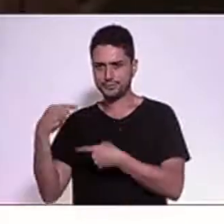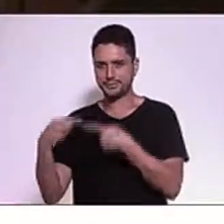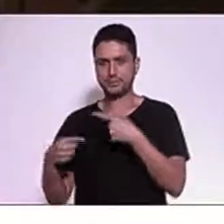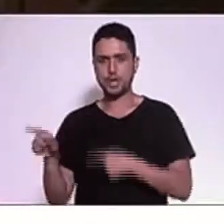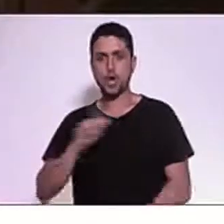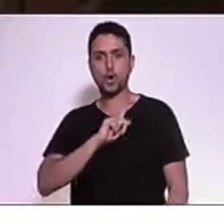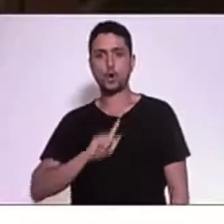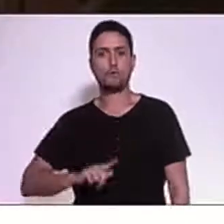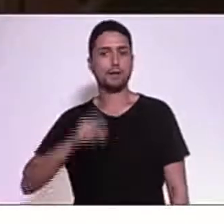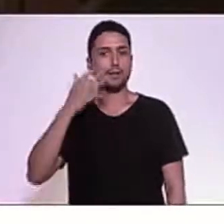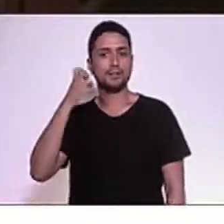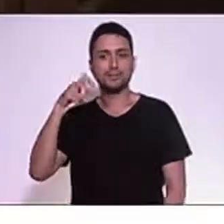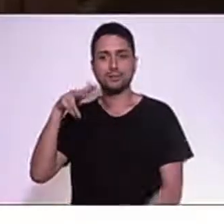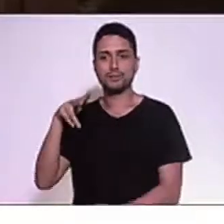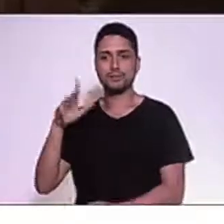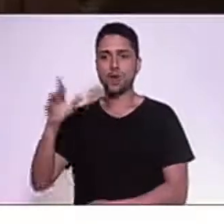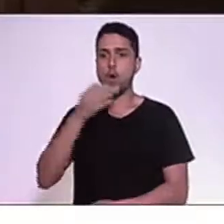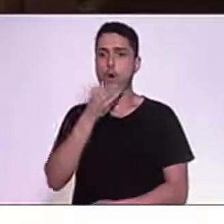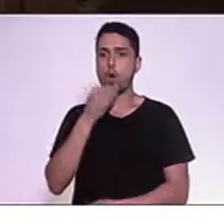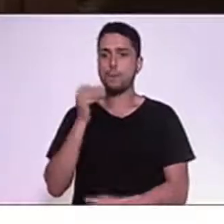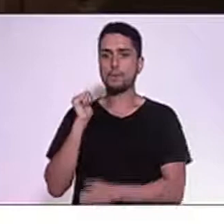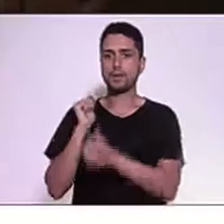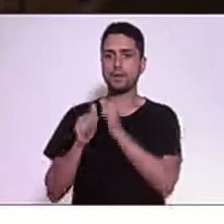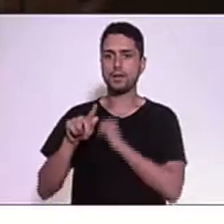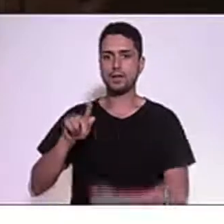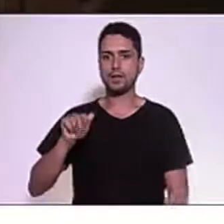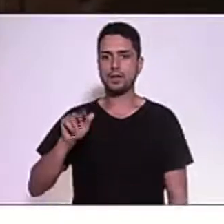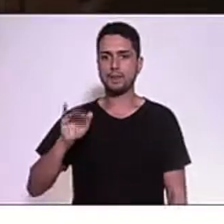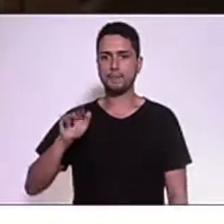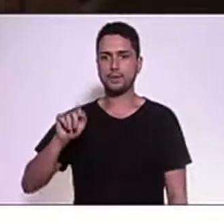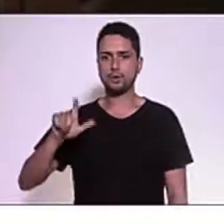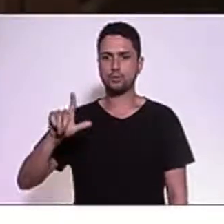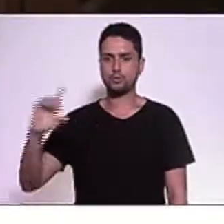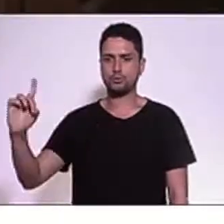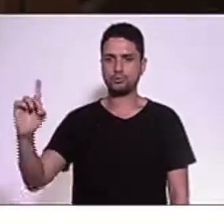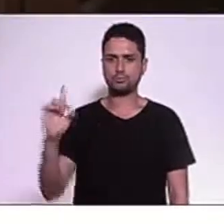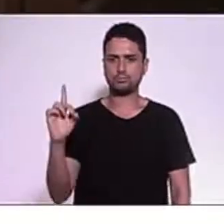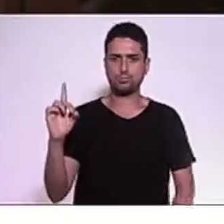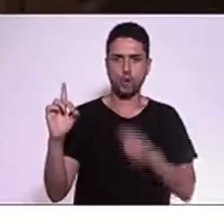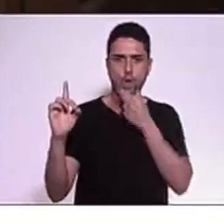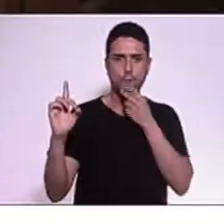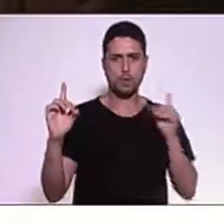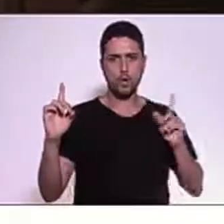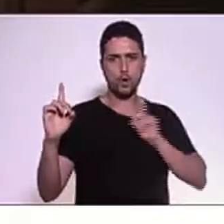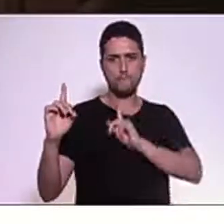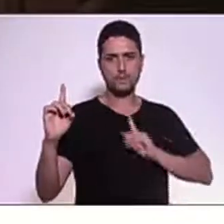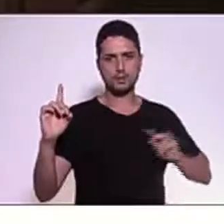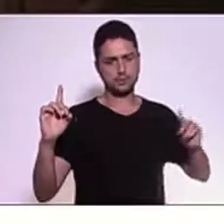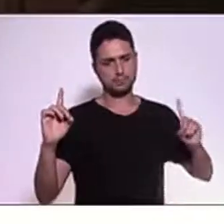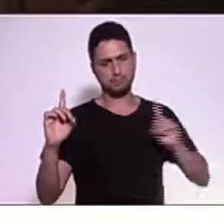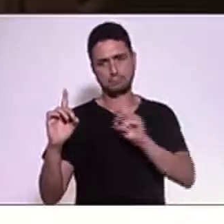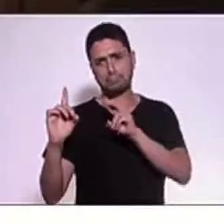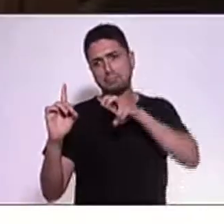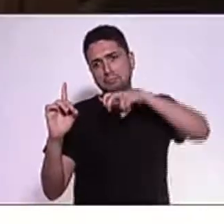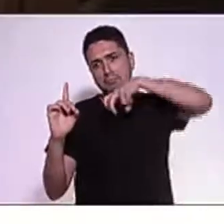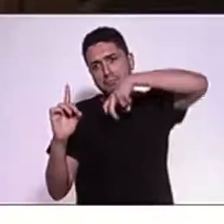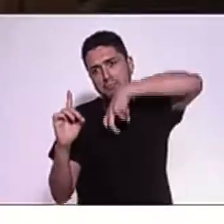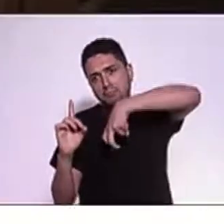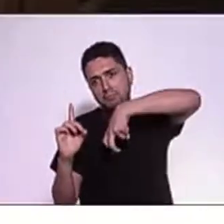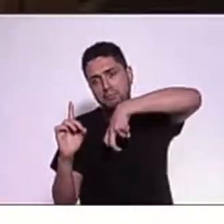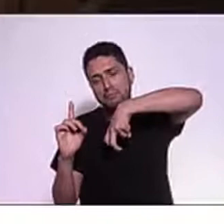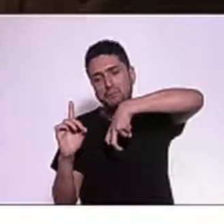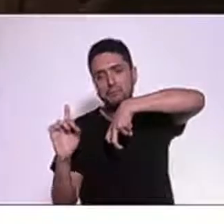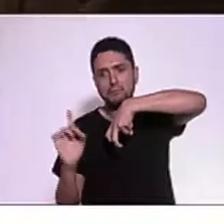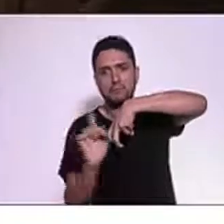governador do Estado se ajoelhando ali na frente do Gabigol. O Gabigol deu um vapo nele, concretamente,